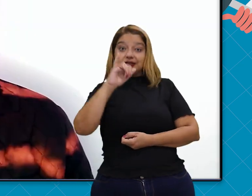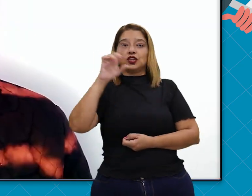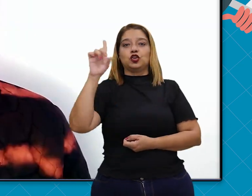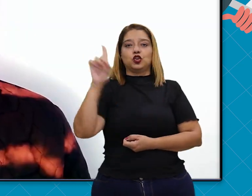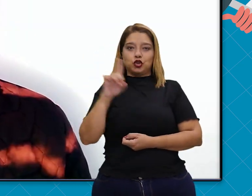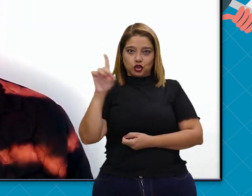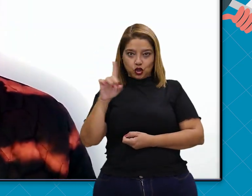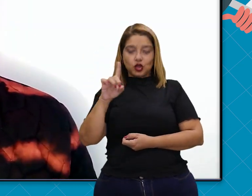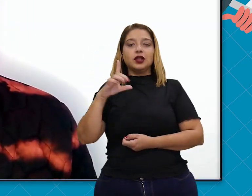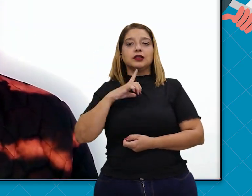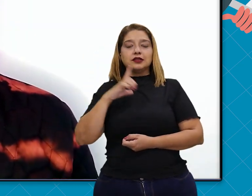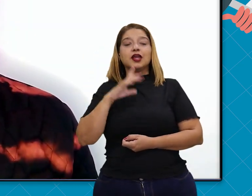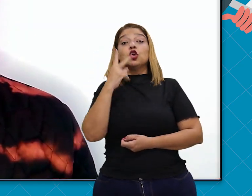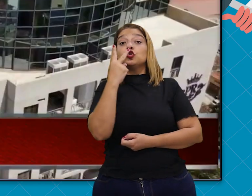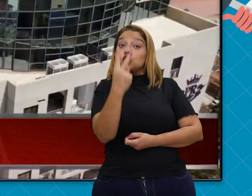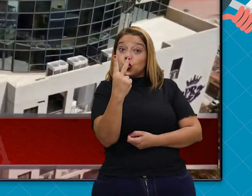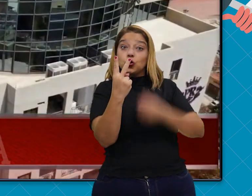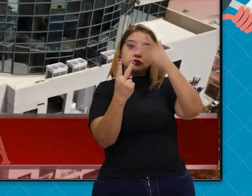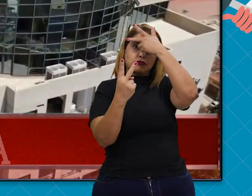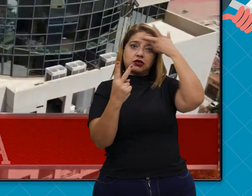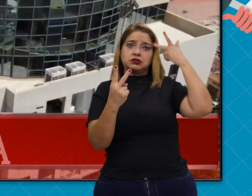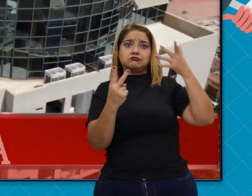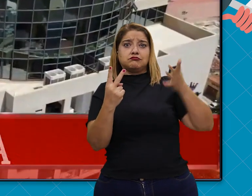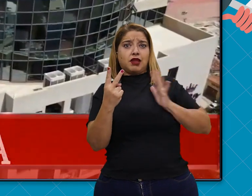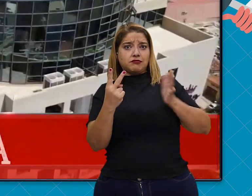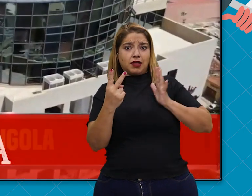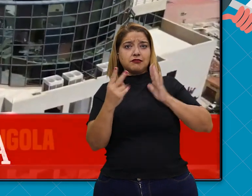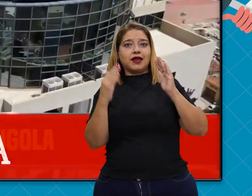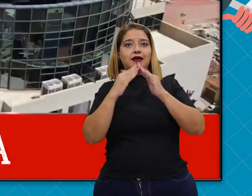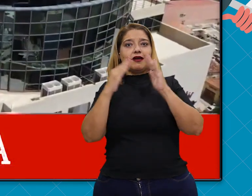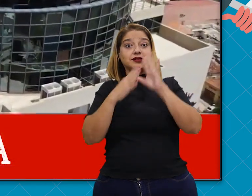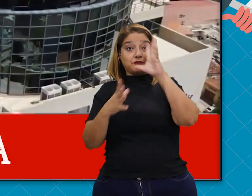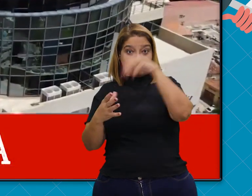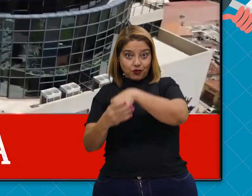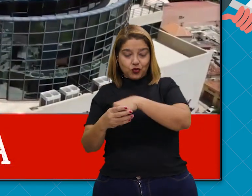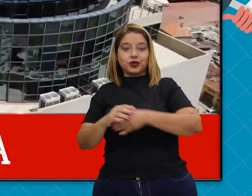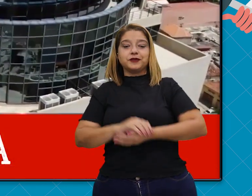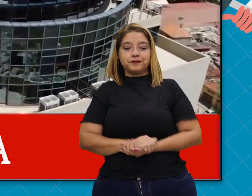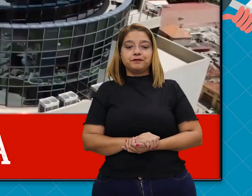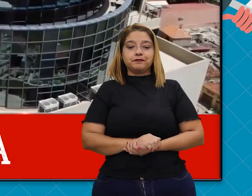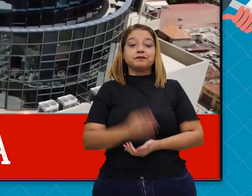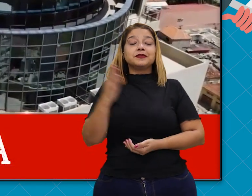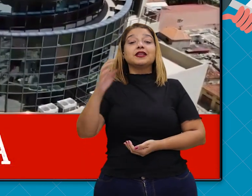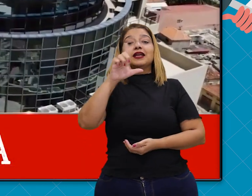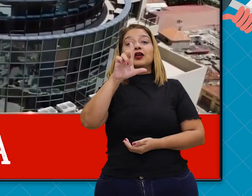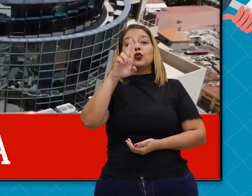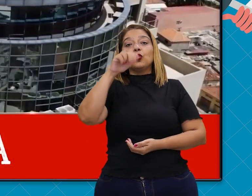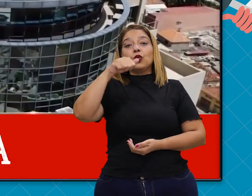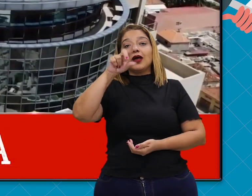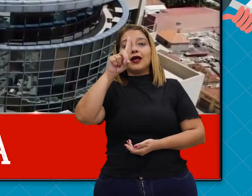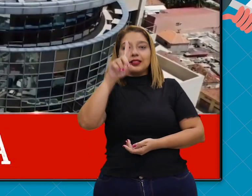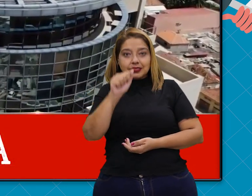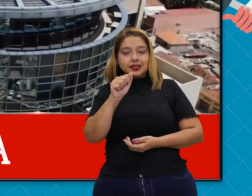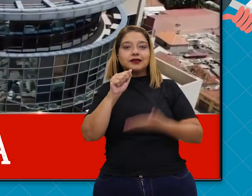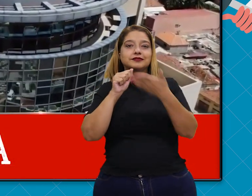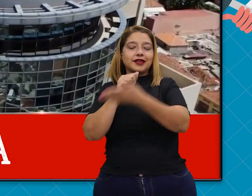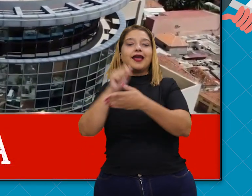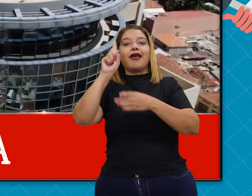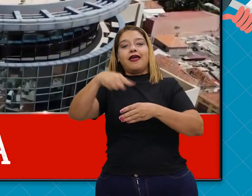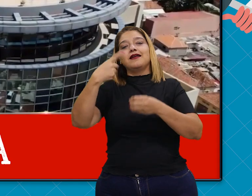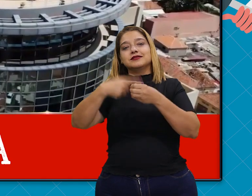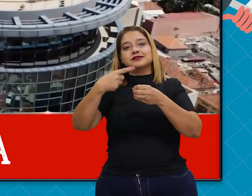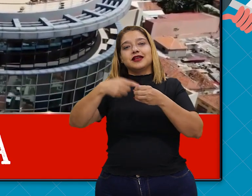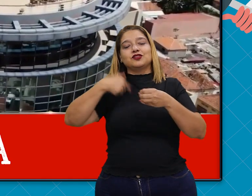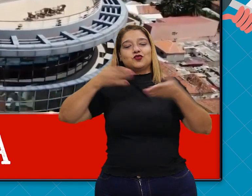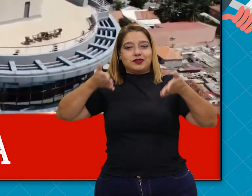milionários na cidade. Em oitavo lugar, nós temos a minha cidade, a cidade onde eu nasci, que é Luanda.